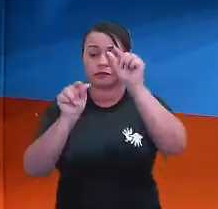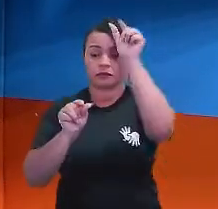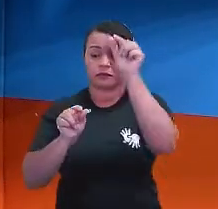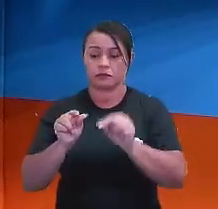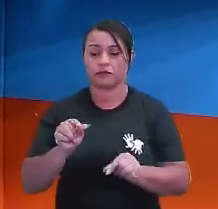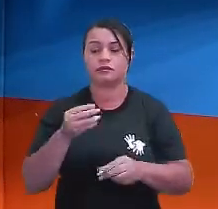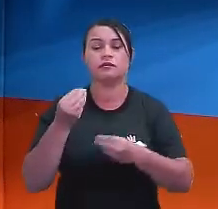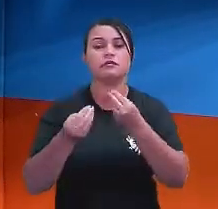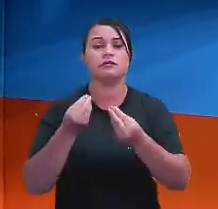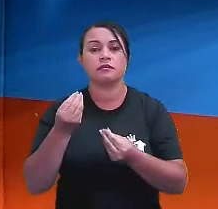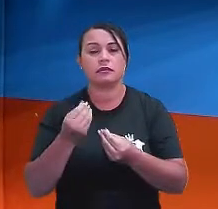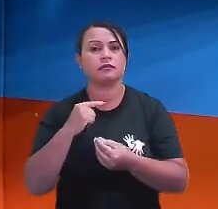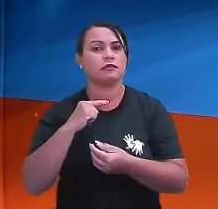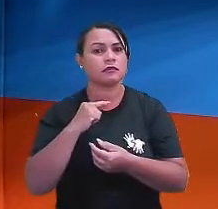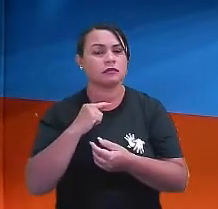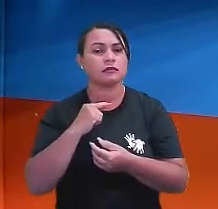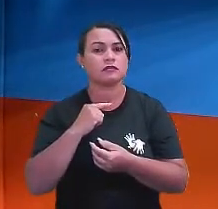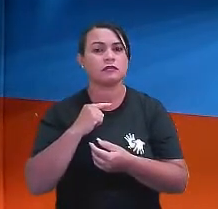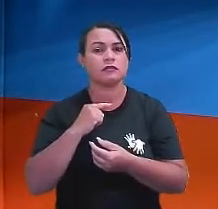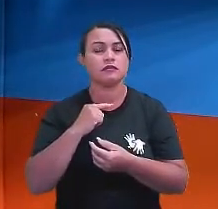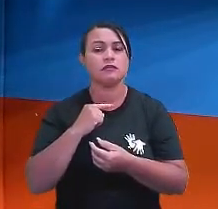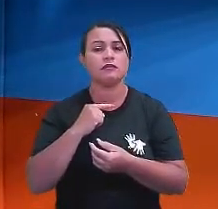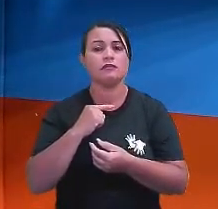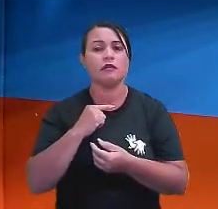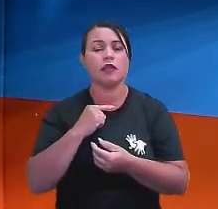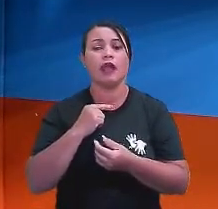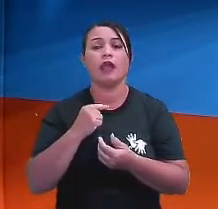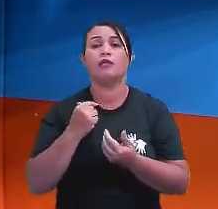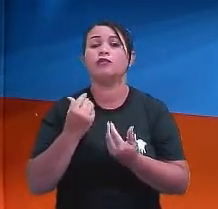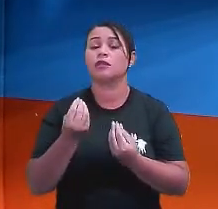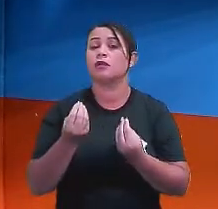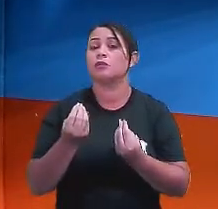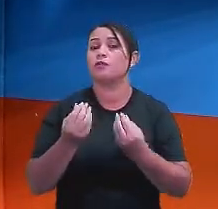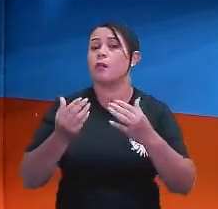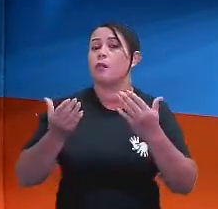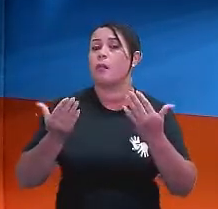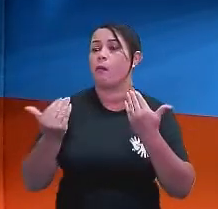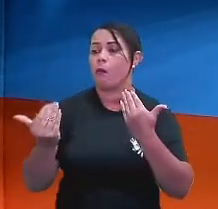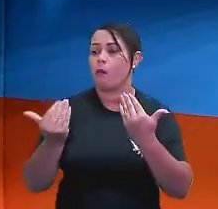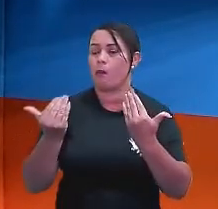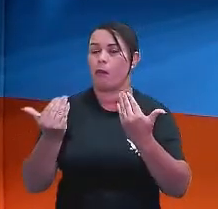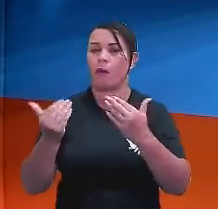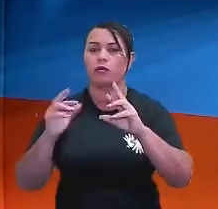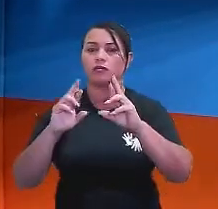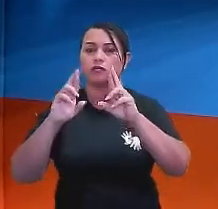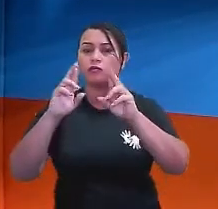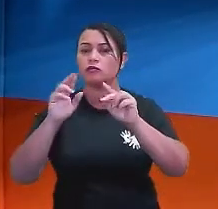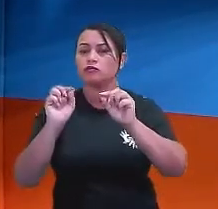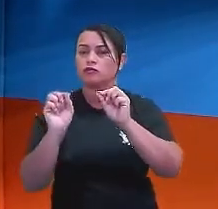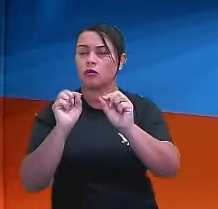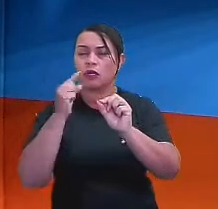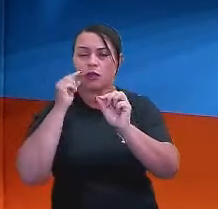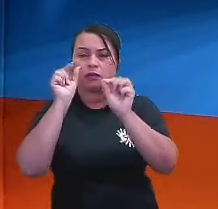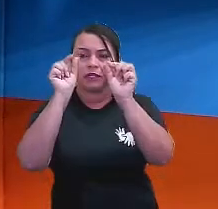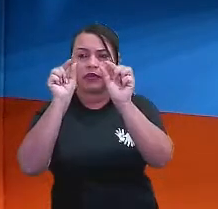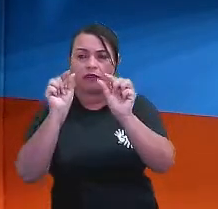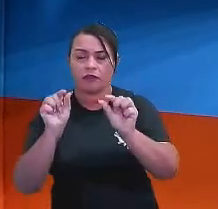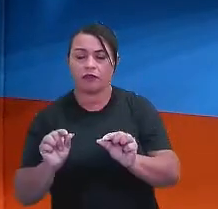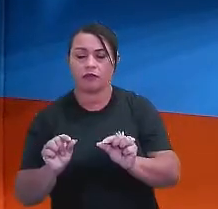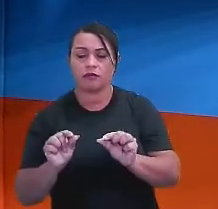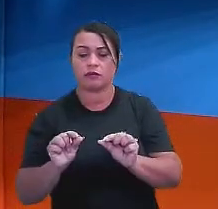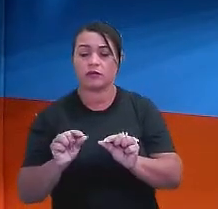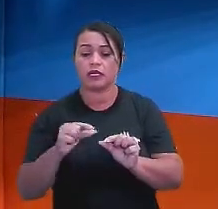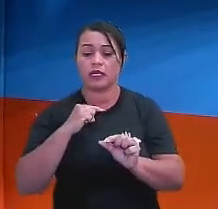originam segmentos proporcionais, tá? No esquema, ao lado, as